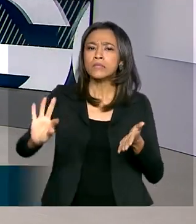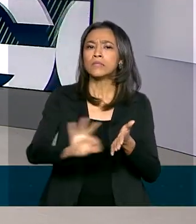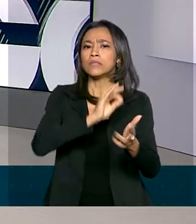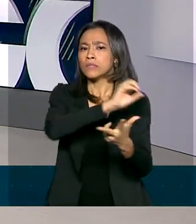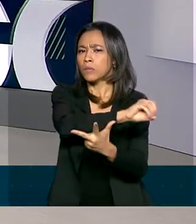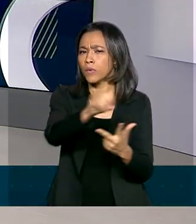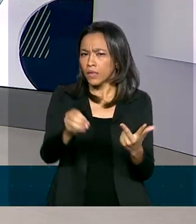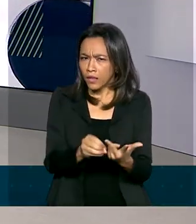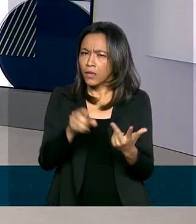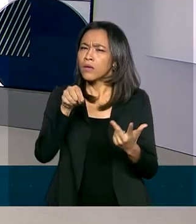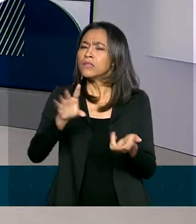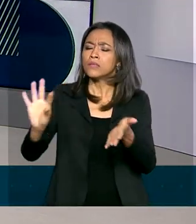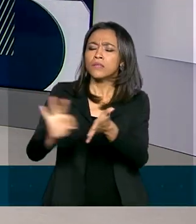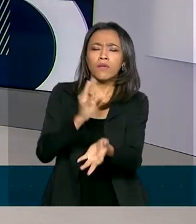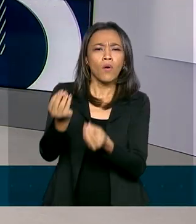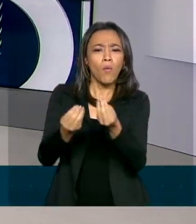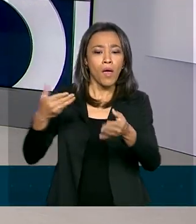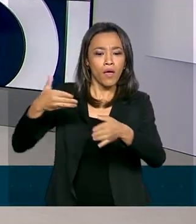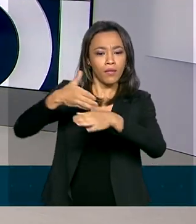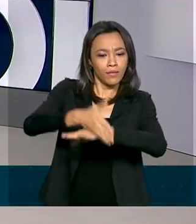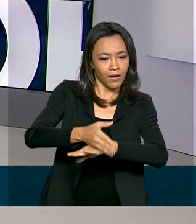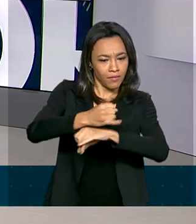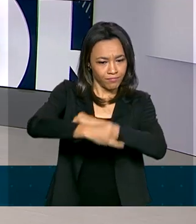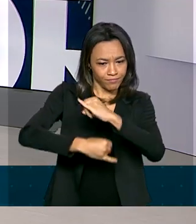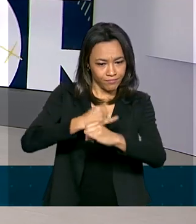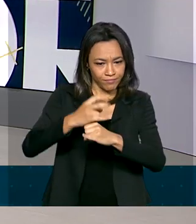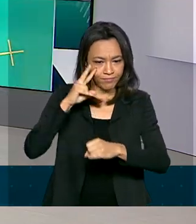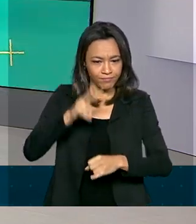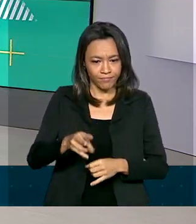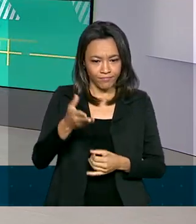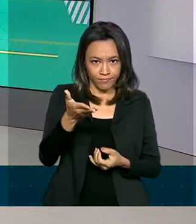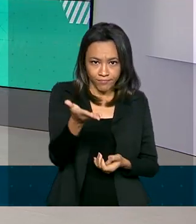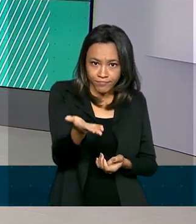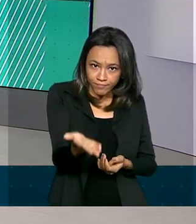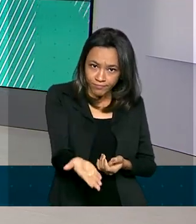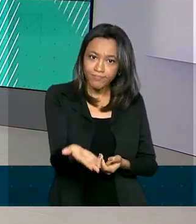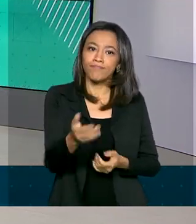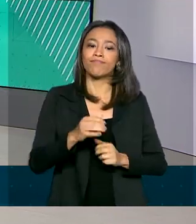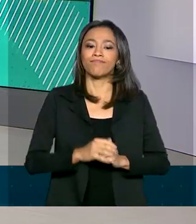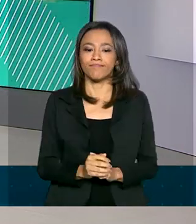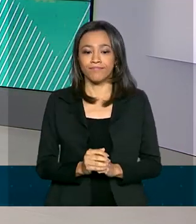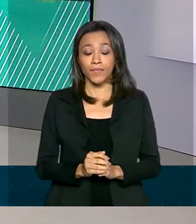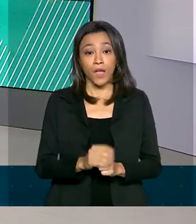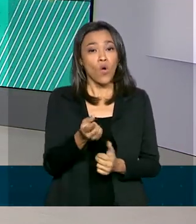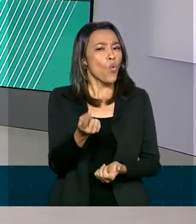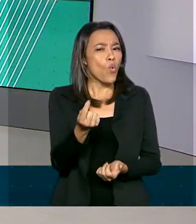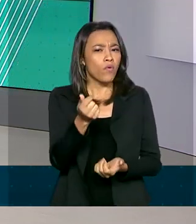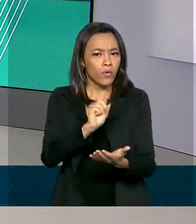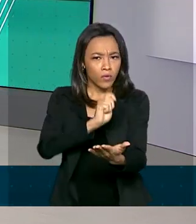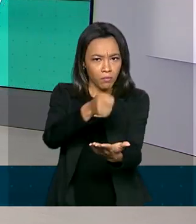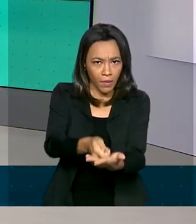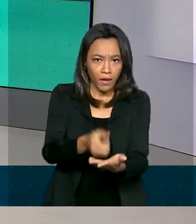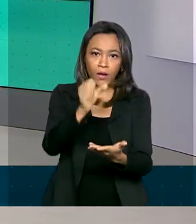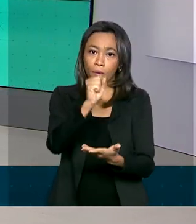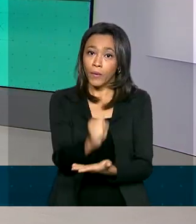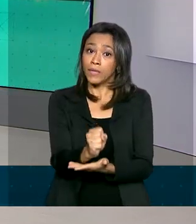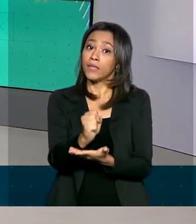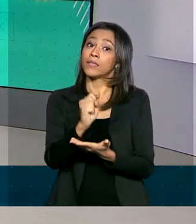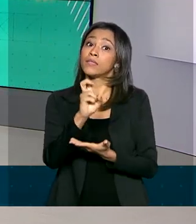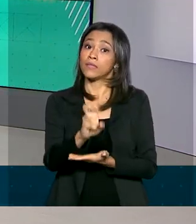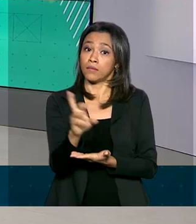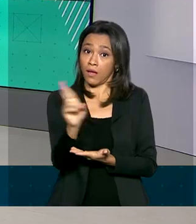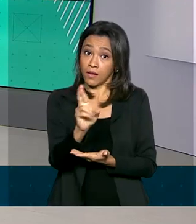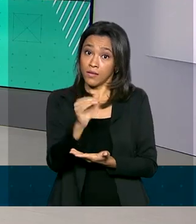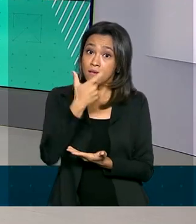Para se inscrever, basta acessar o site enem.inep.gov.br. O valor da taxa é de R 85,00.